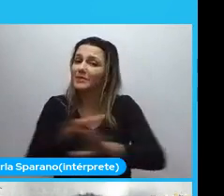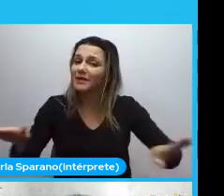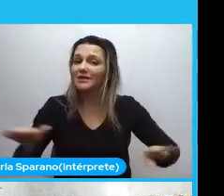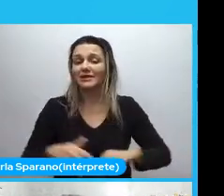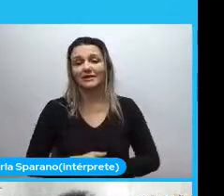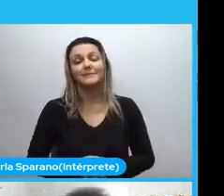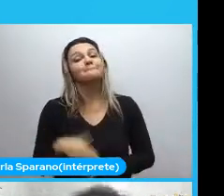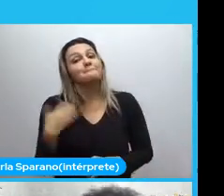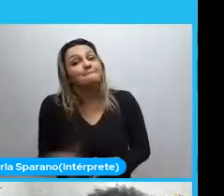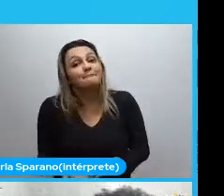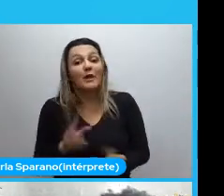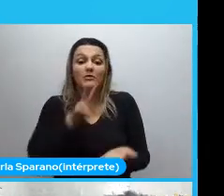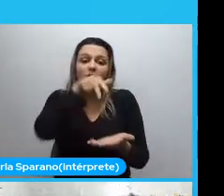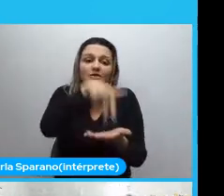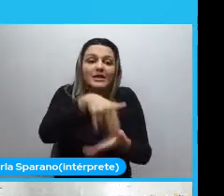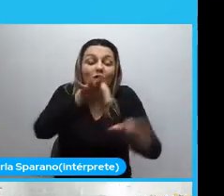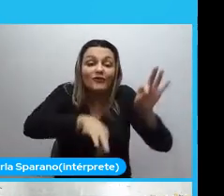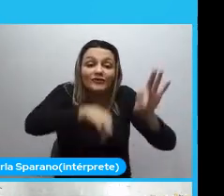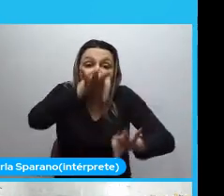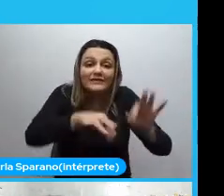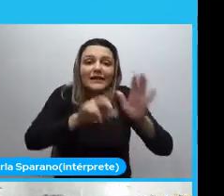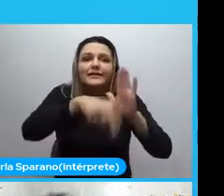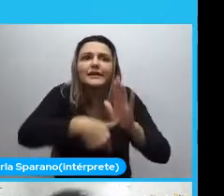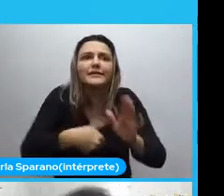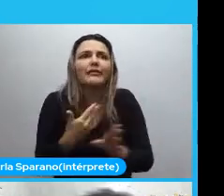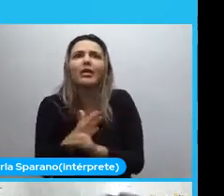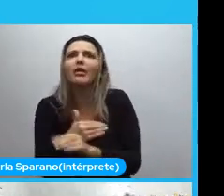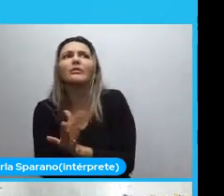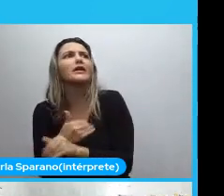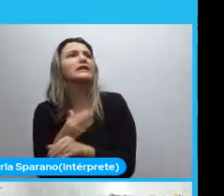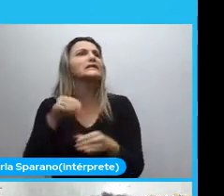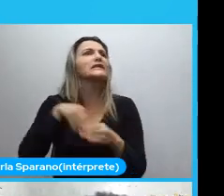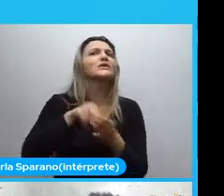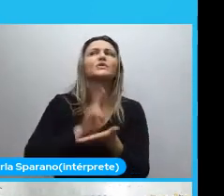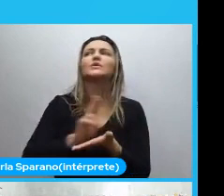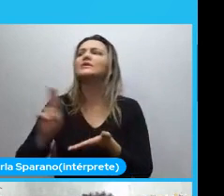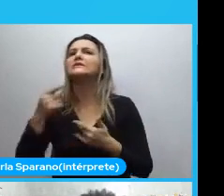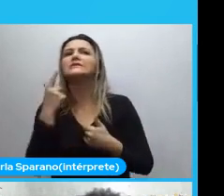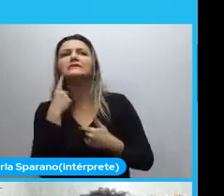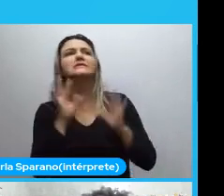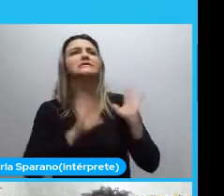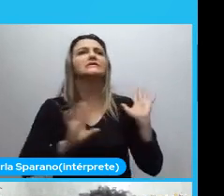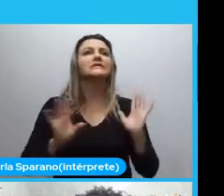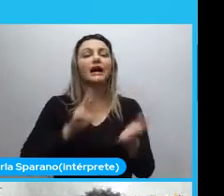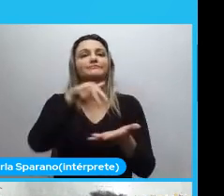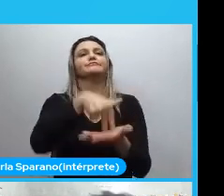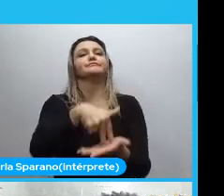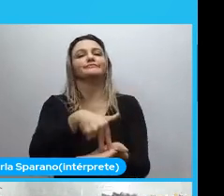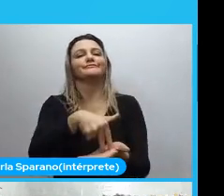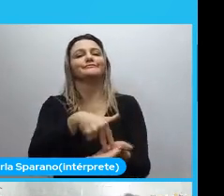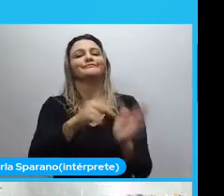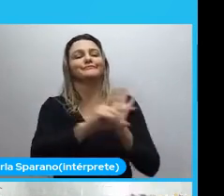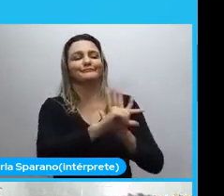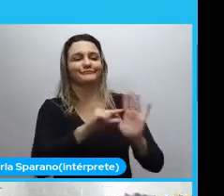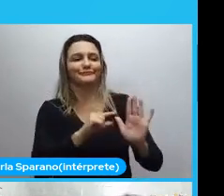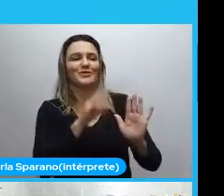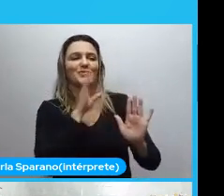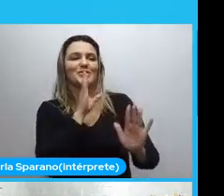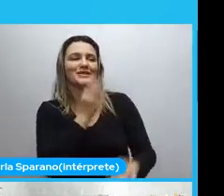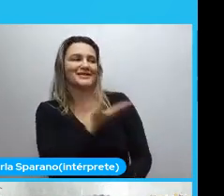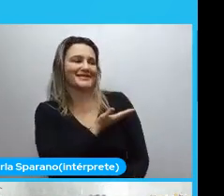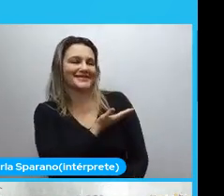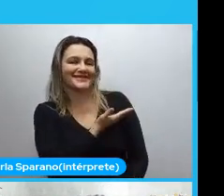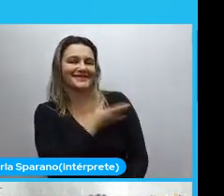nessa oficina que eu cheguei atrasada. Me perdi dentro da universidade. Que eu conheci Dandara Maria. A minha maravilhosa host.